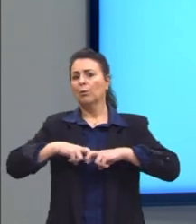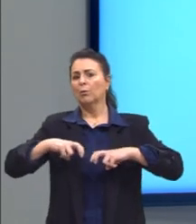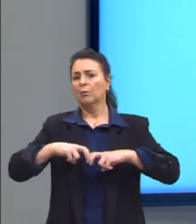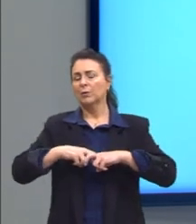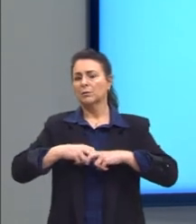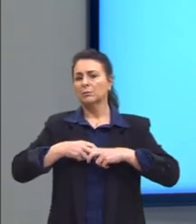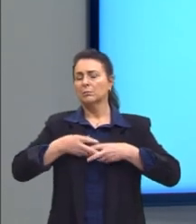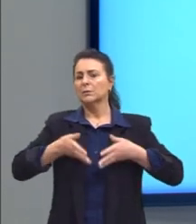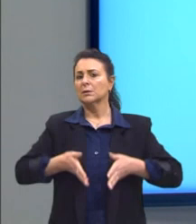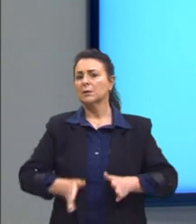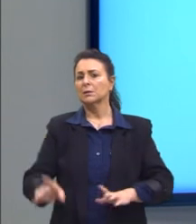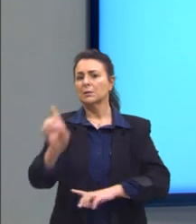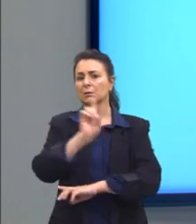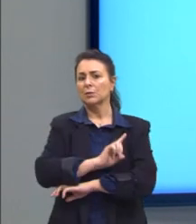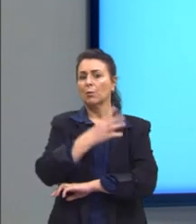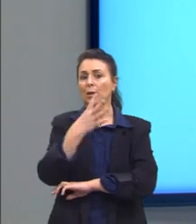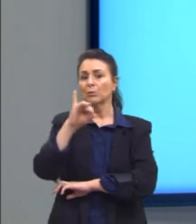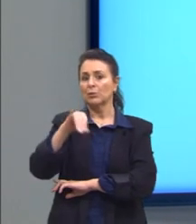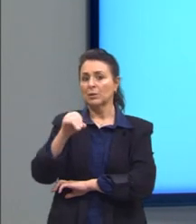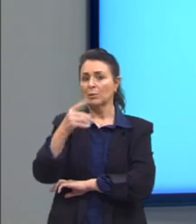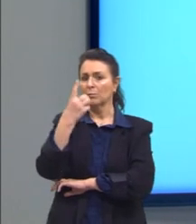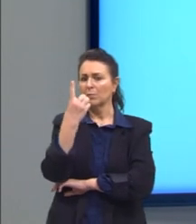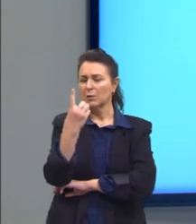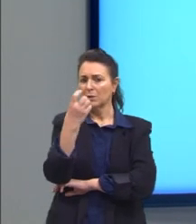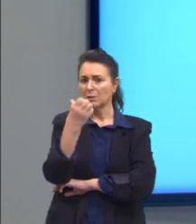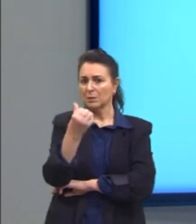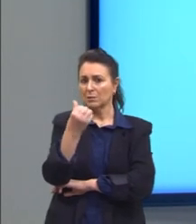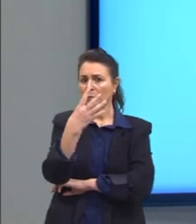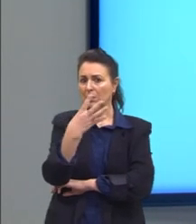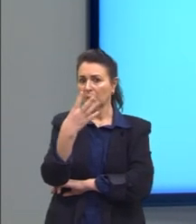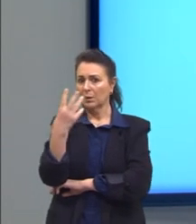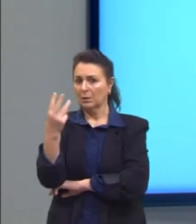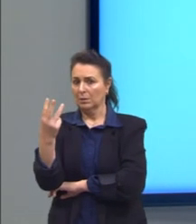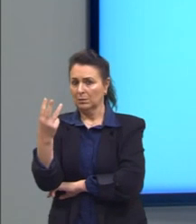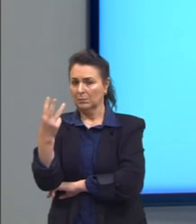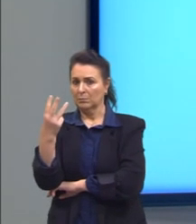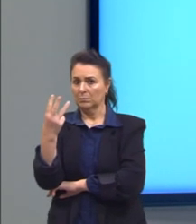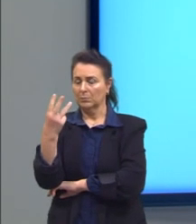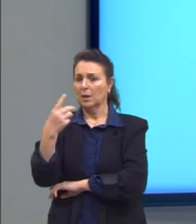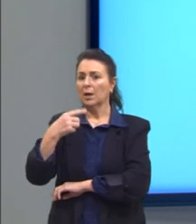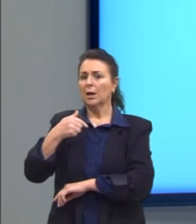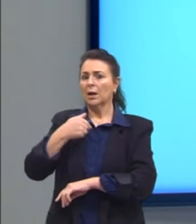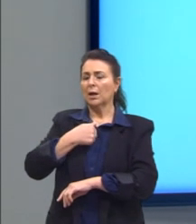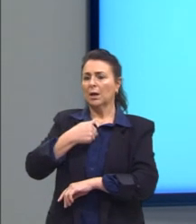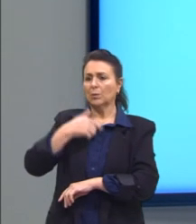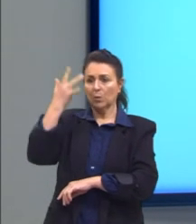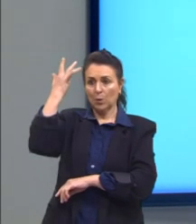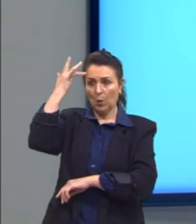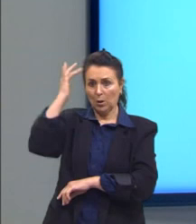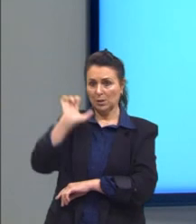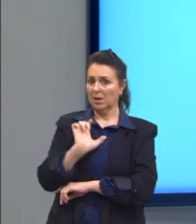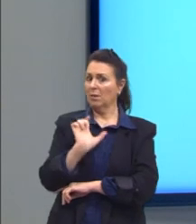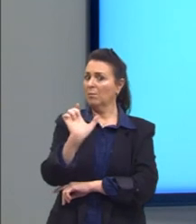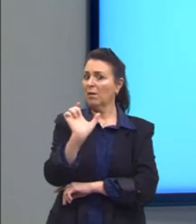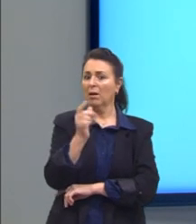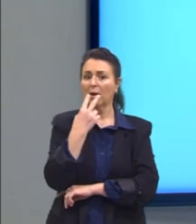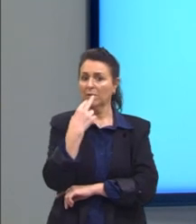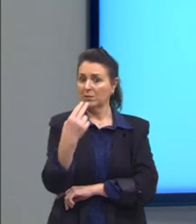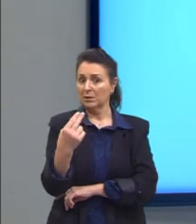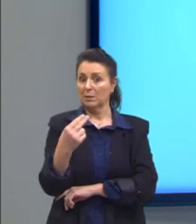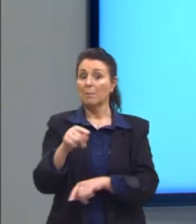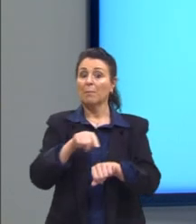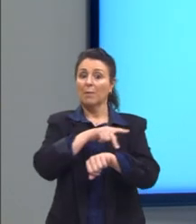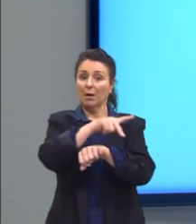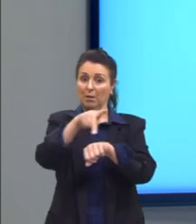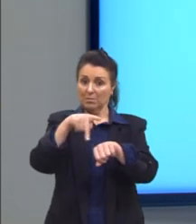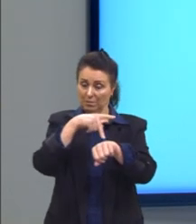1643. No condado de Liconchire. Não sei se a pronúncia é essa. Em Inglaterra.